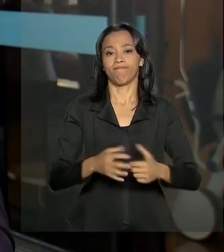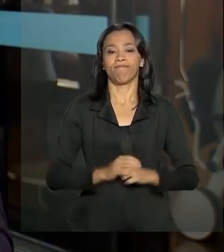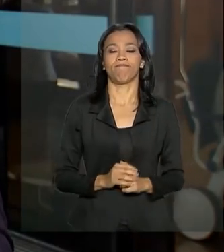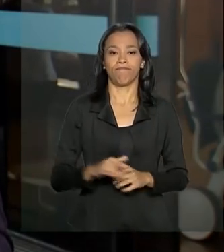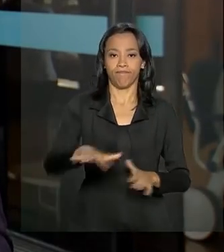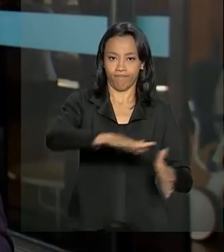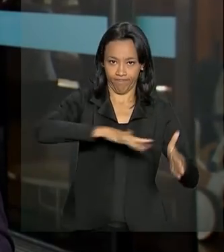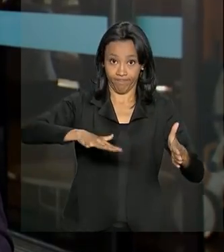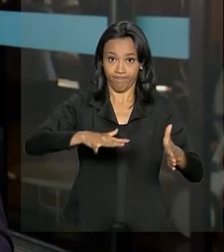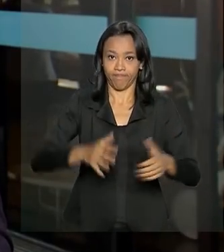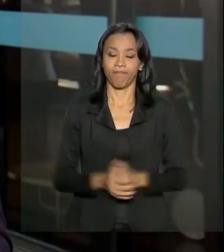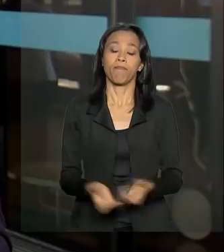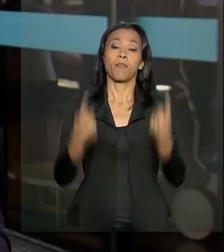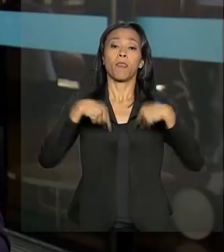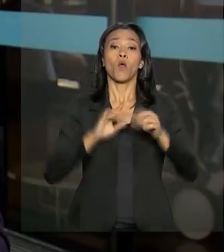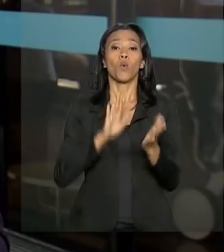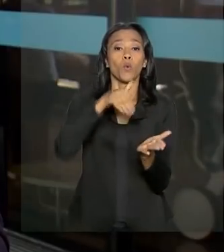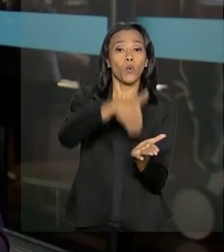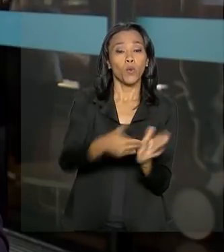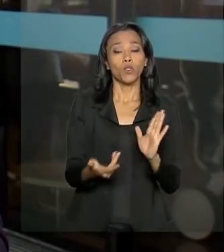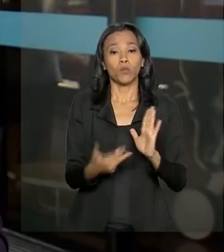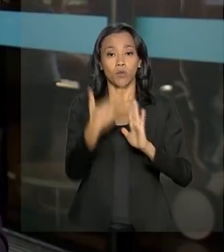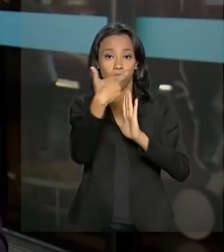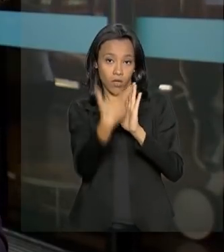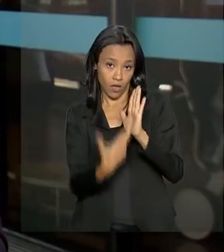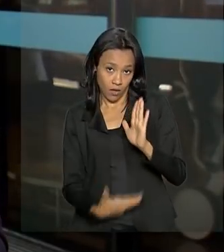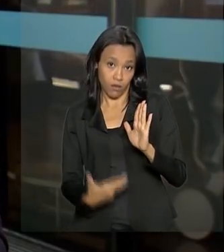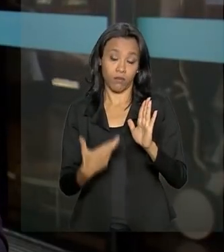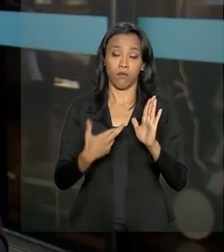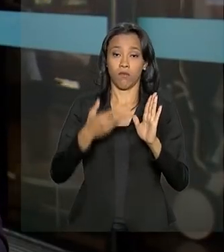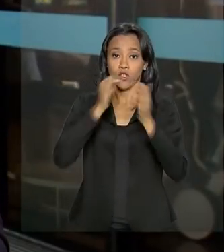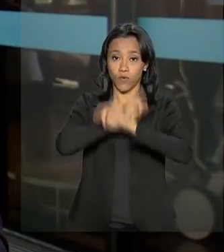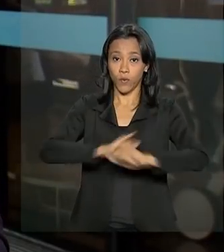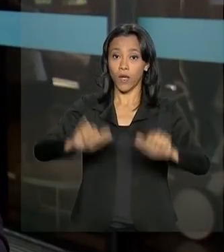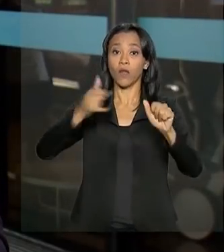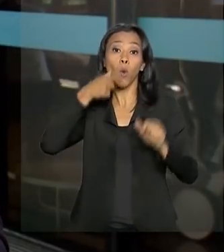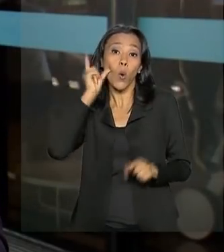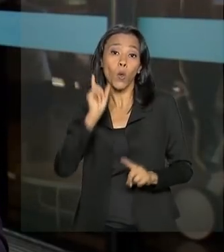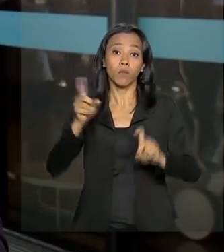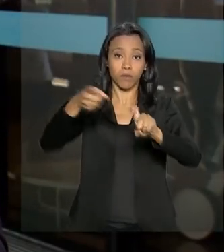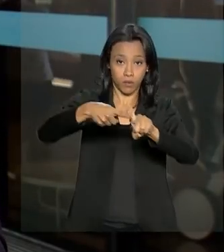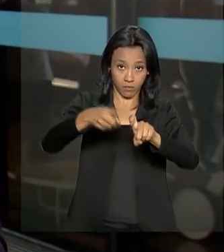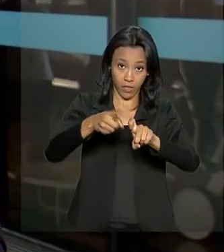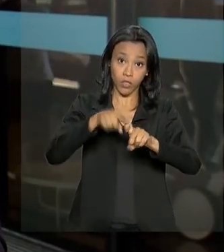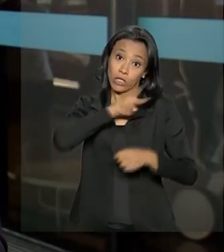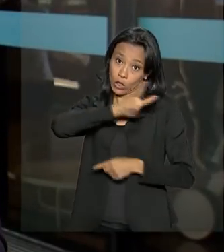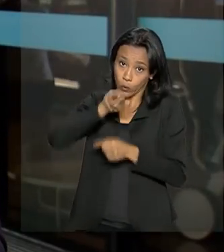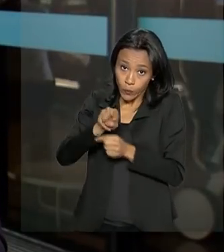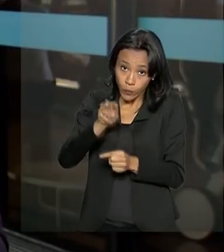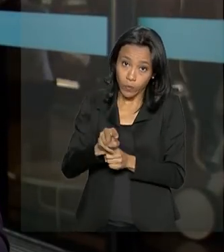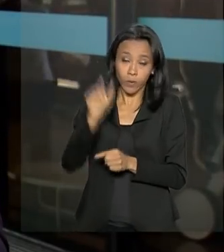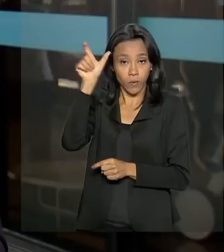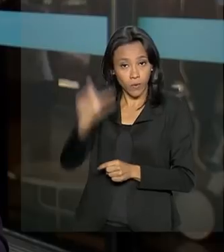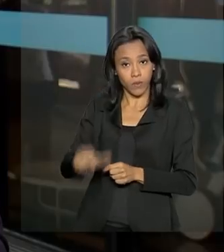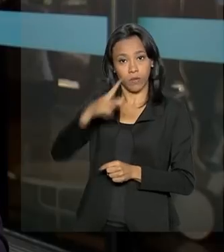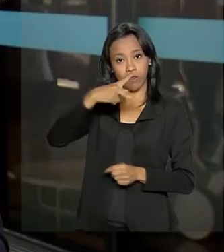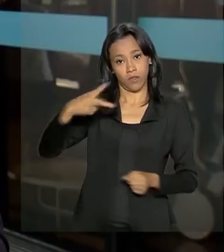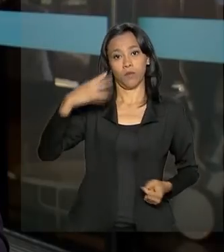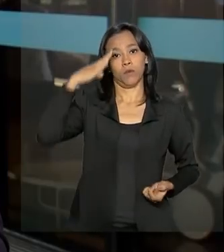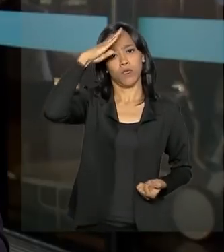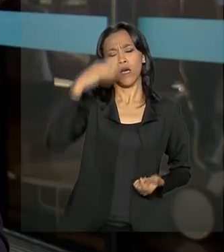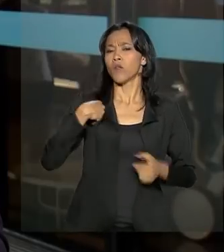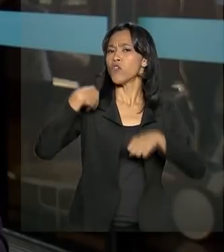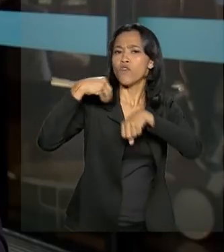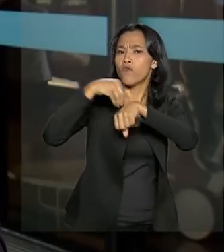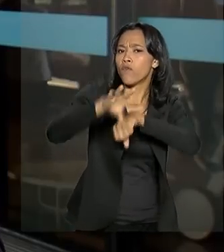O último boletim, divulgado ontem pela equipe médica Que cuida do presidente Jair Bolsonaro aqui no Hospital Albert Einstein Informa